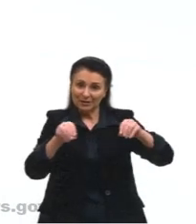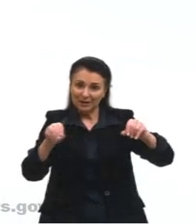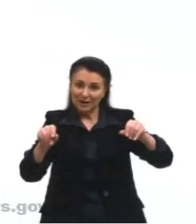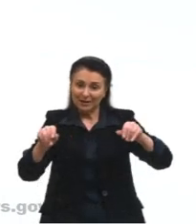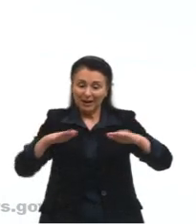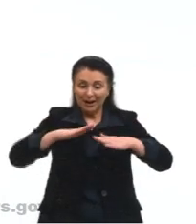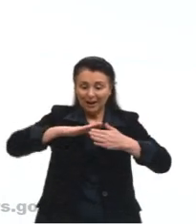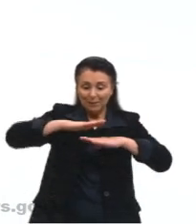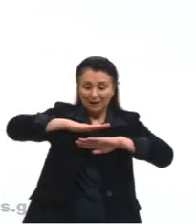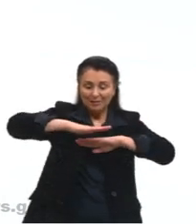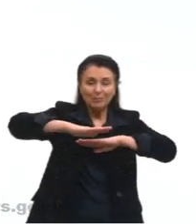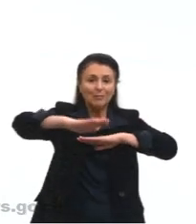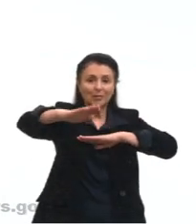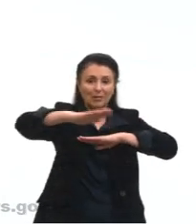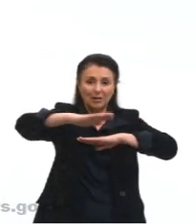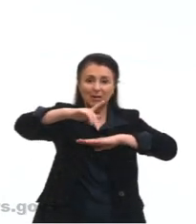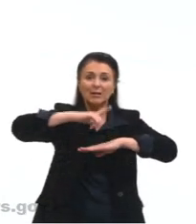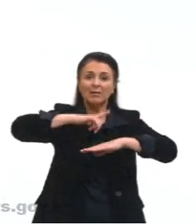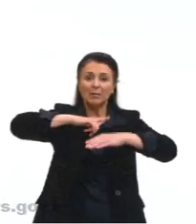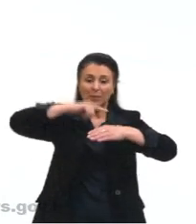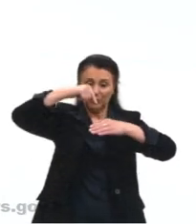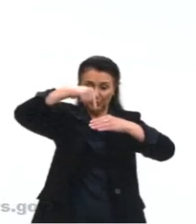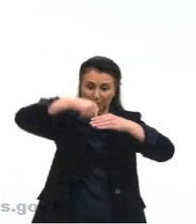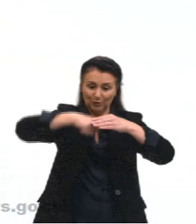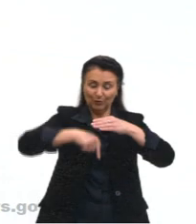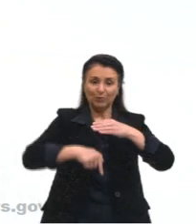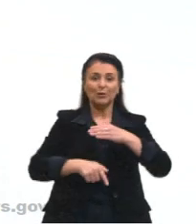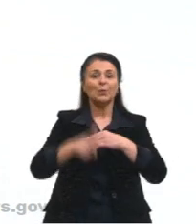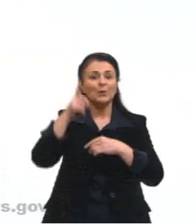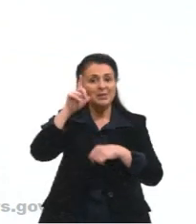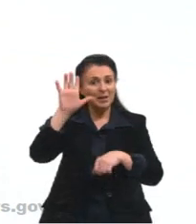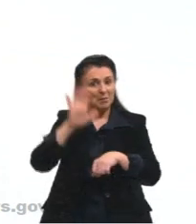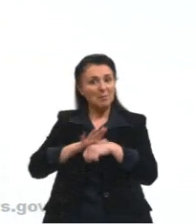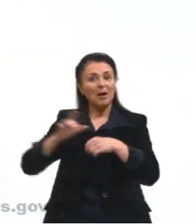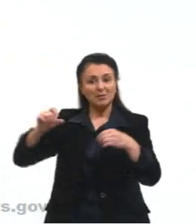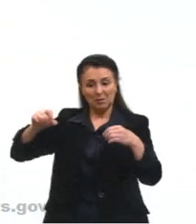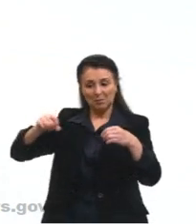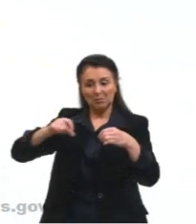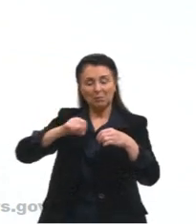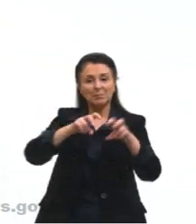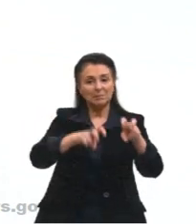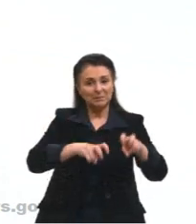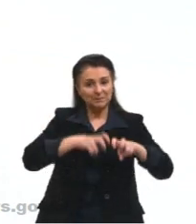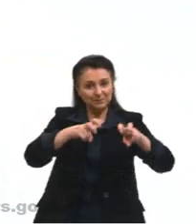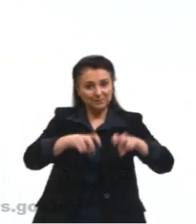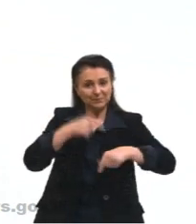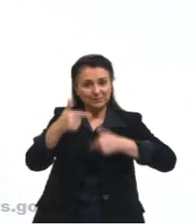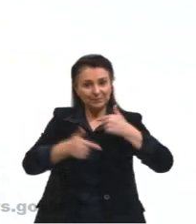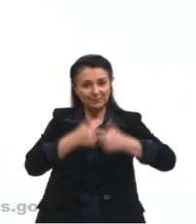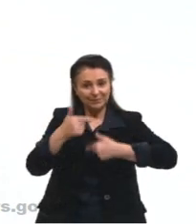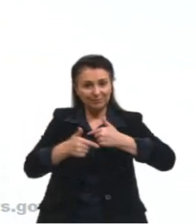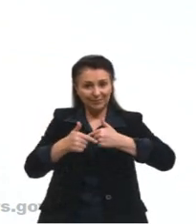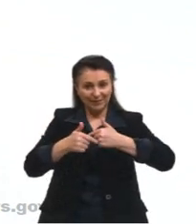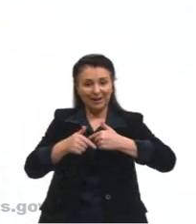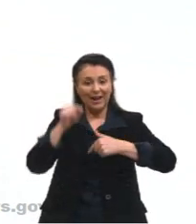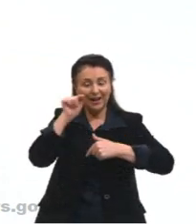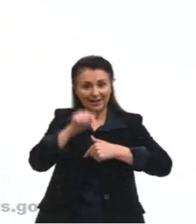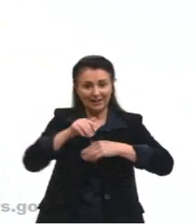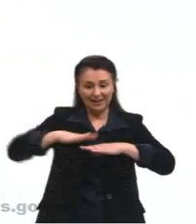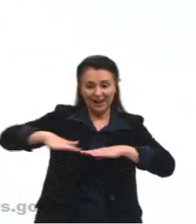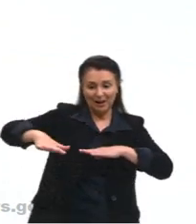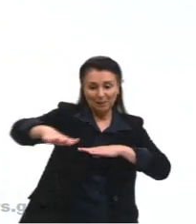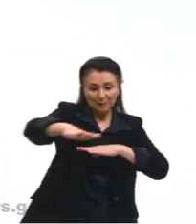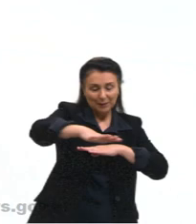raso, né, um solo mais profundo, então a gente vai conseguir fazer isso aí, tá, gurizada? Então, a planície, muitas vezes, a gente vai usar para fazer a nossa